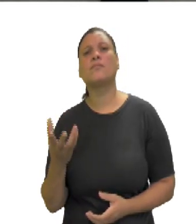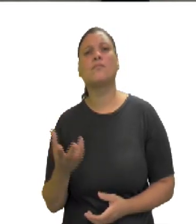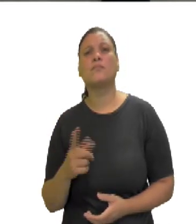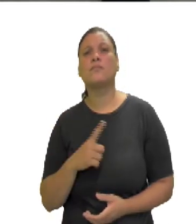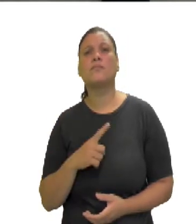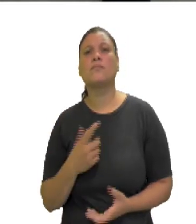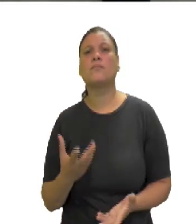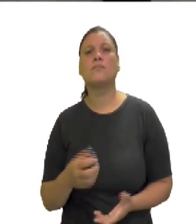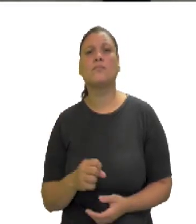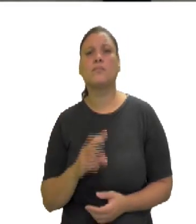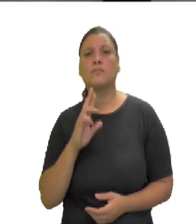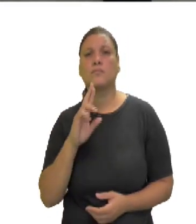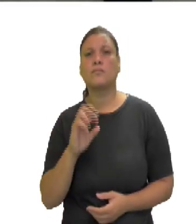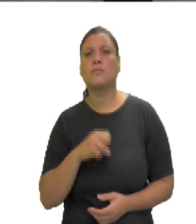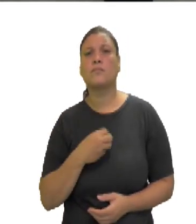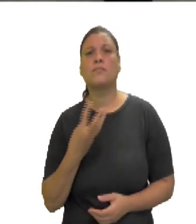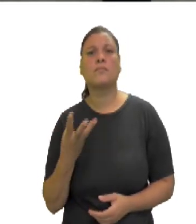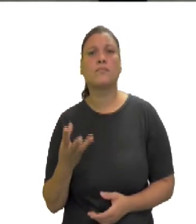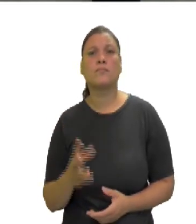280.